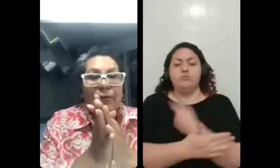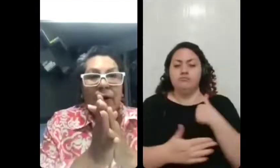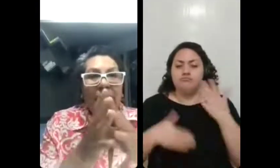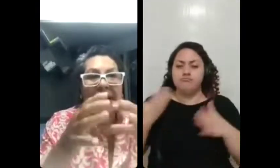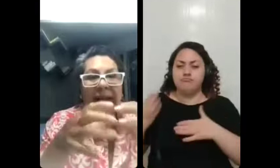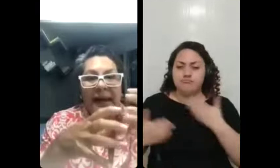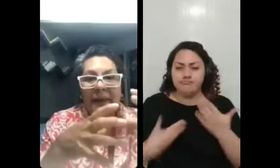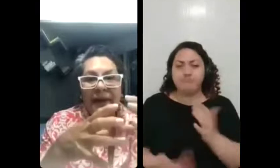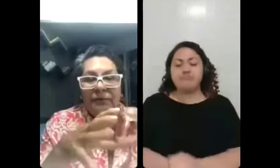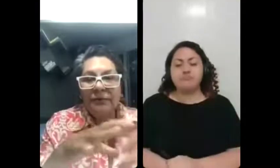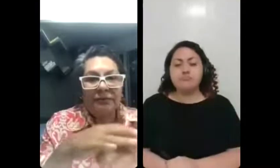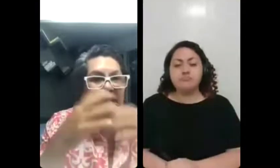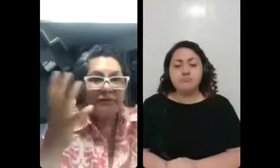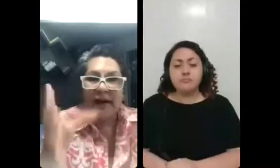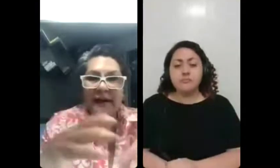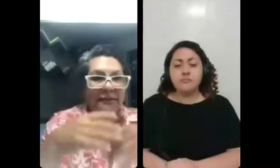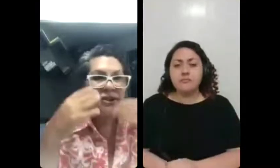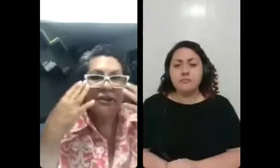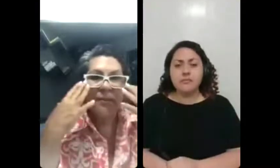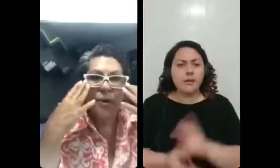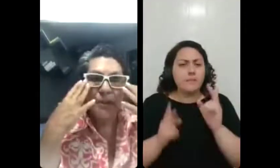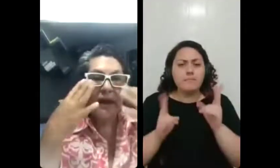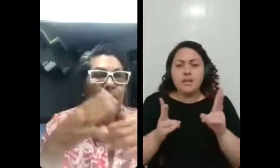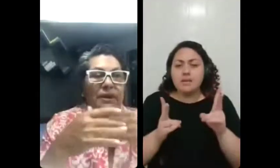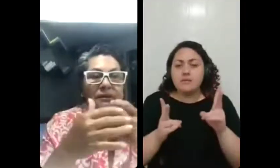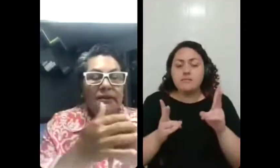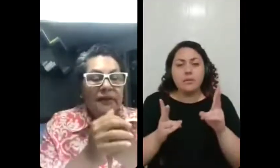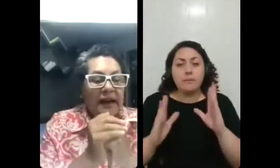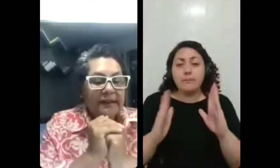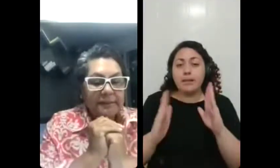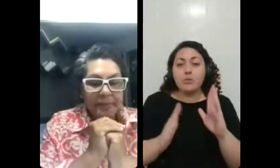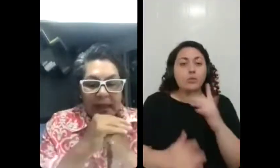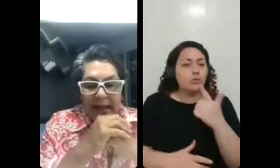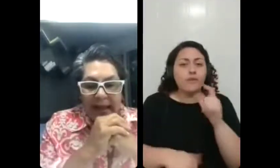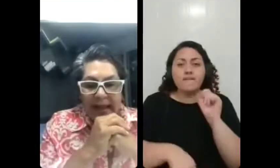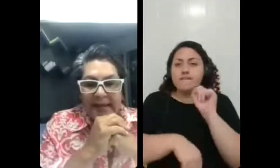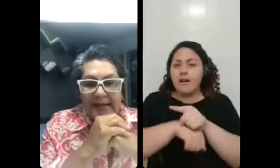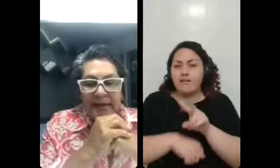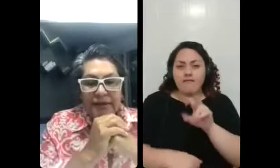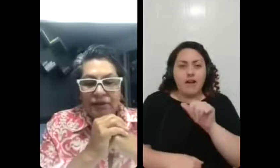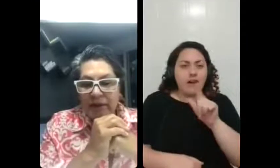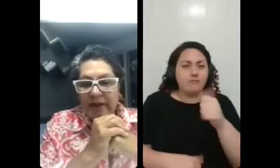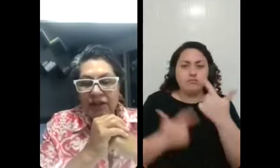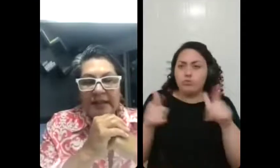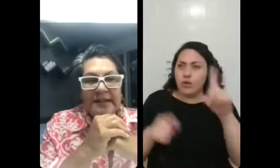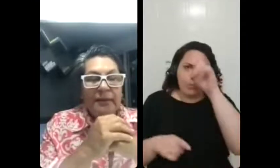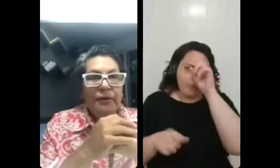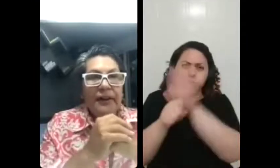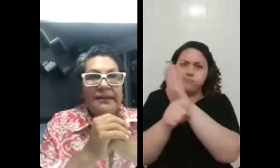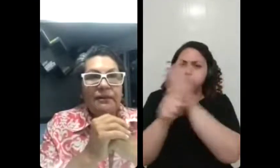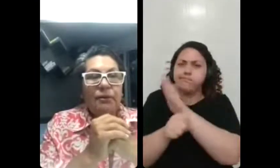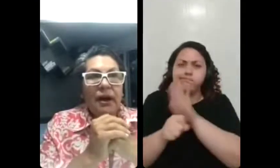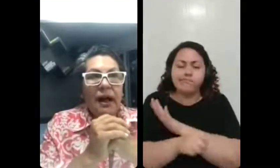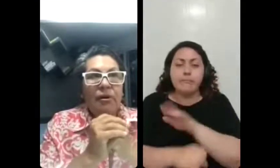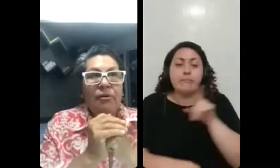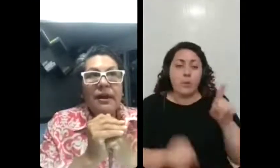E foi bem naquele período, não tem vaga, não adianta ir pro hospital, porque não tem vaga. Esse serviço de emergência me